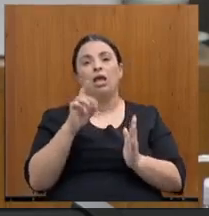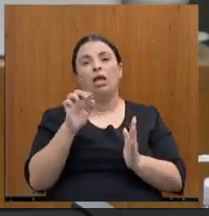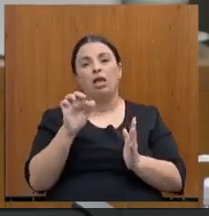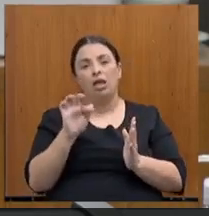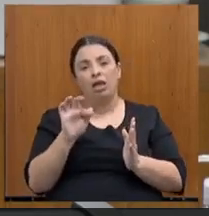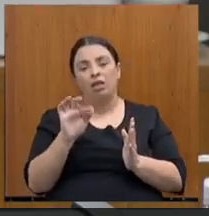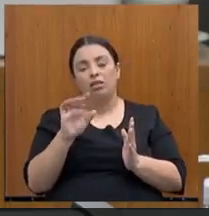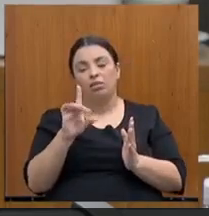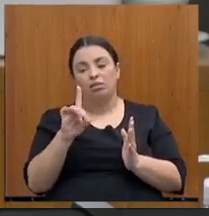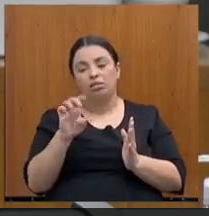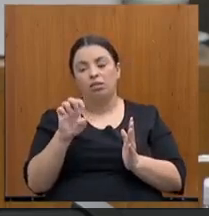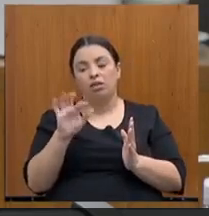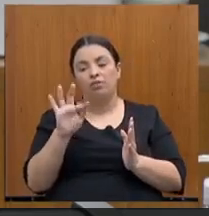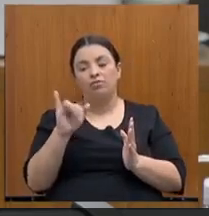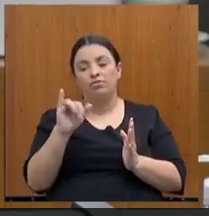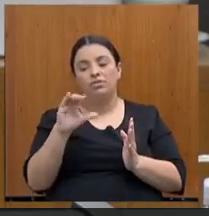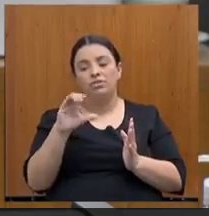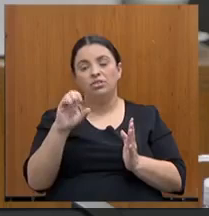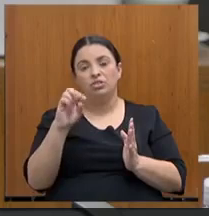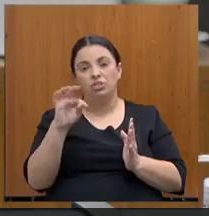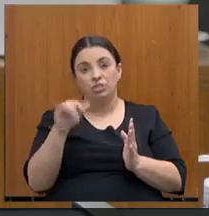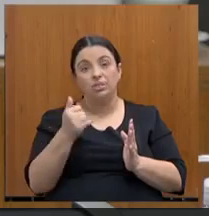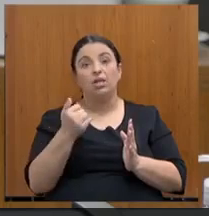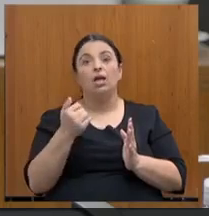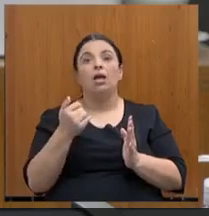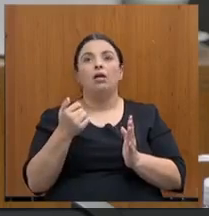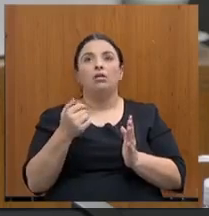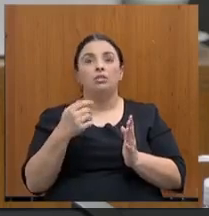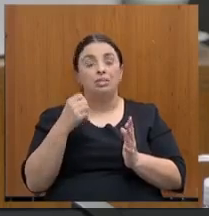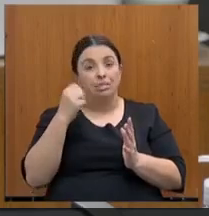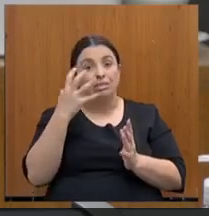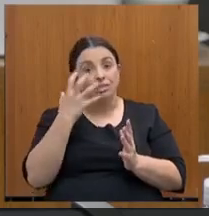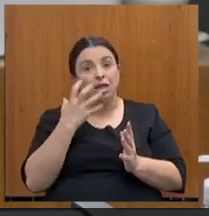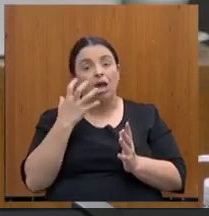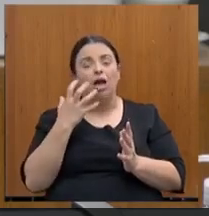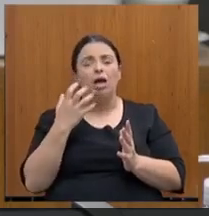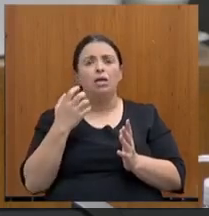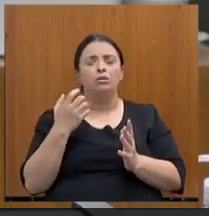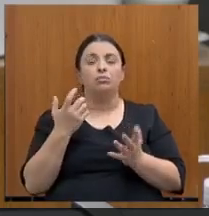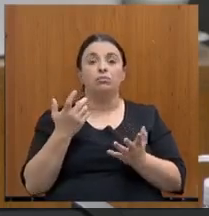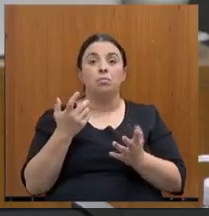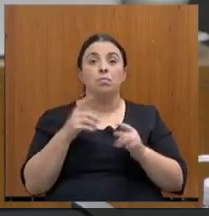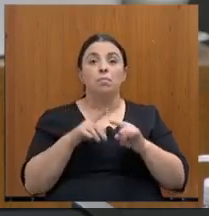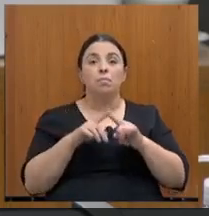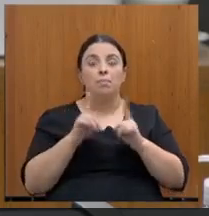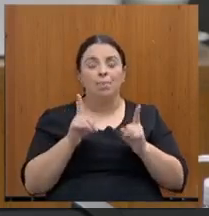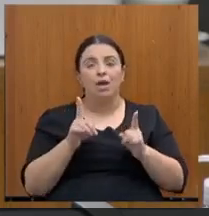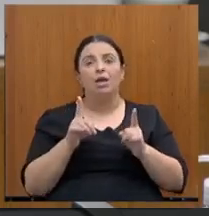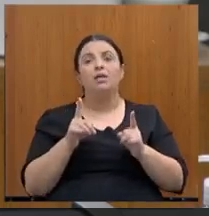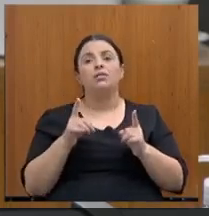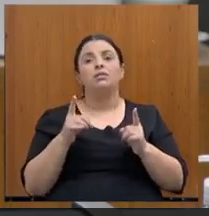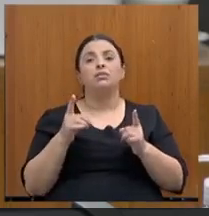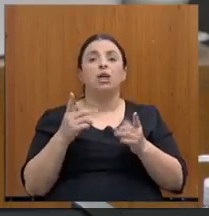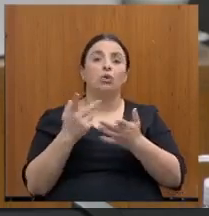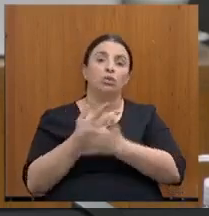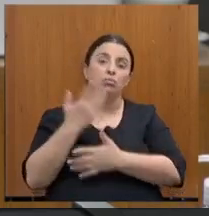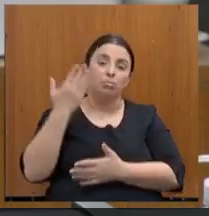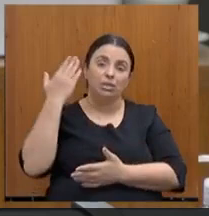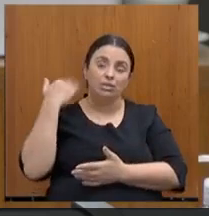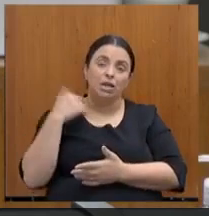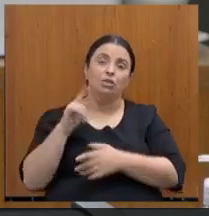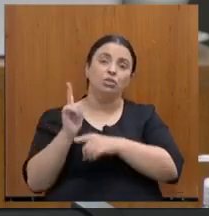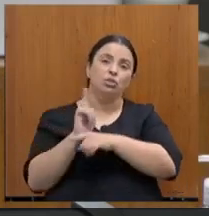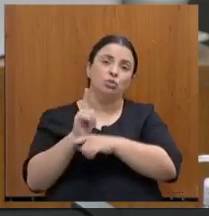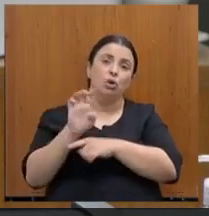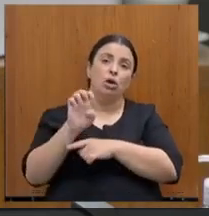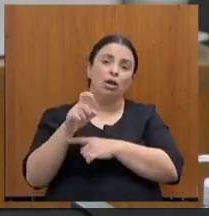severos, mas que são uma condição estrutural por tudo que o Estado foi sendo levado, inclusive pelas últimas gestões, a gente percebe